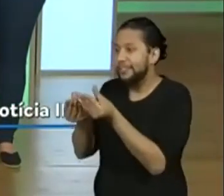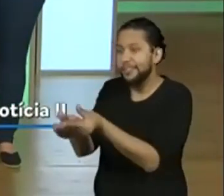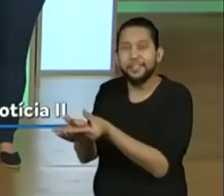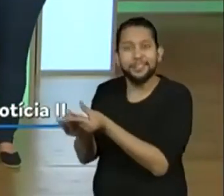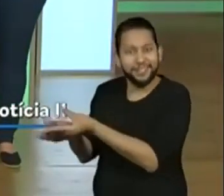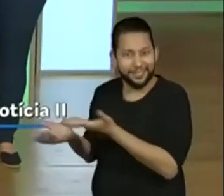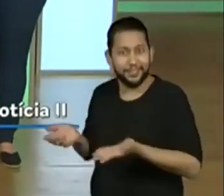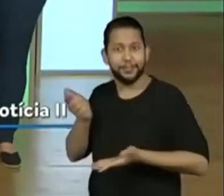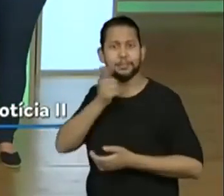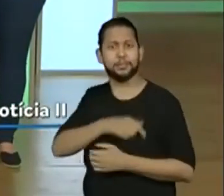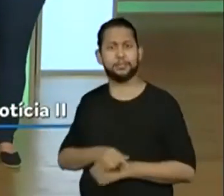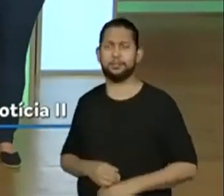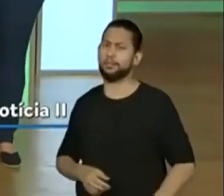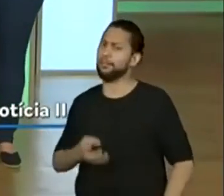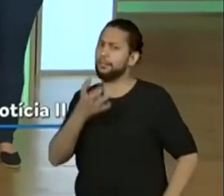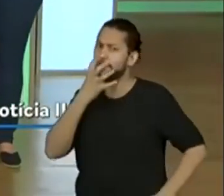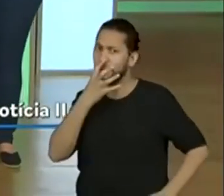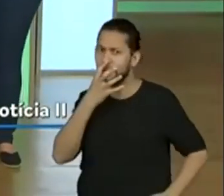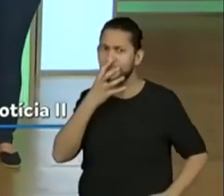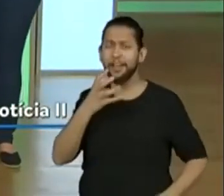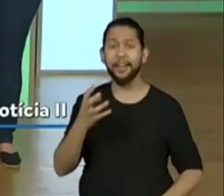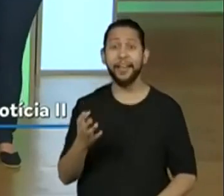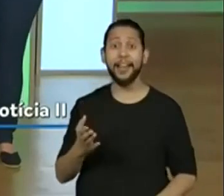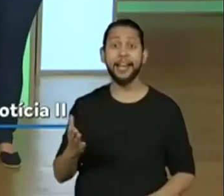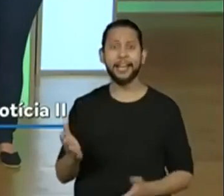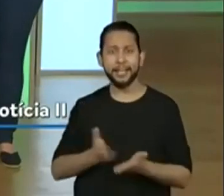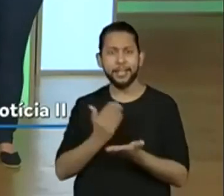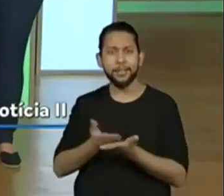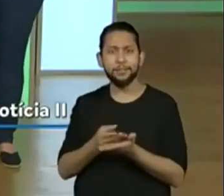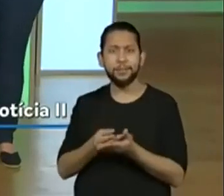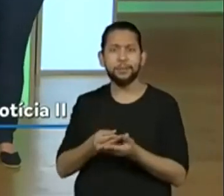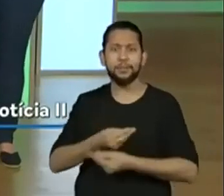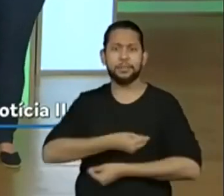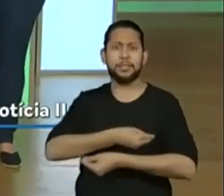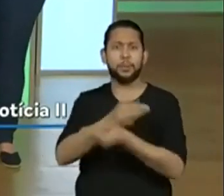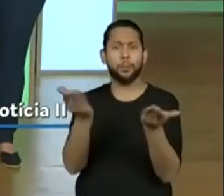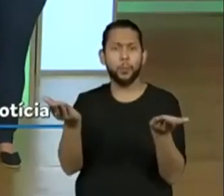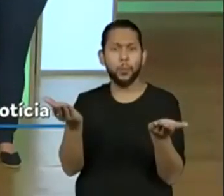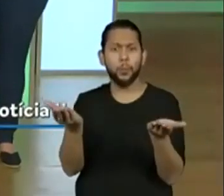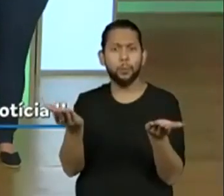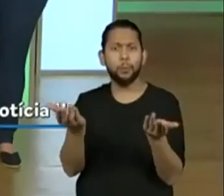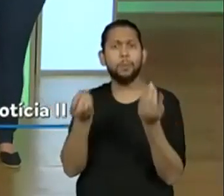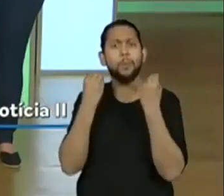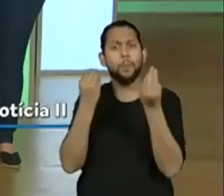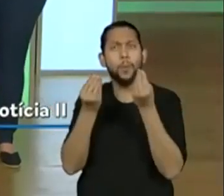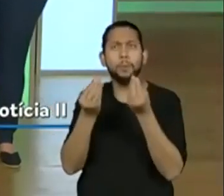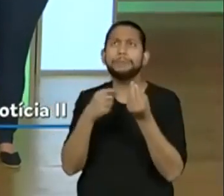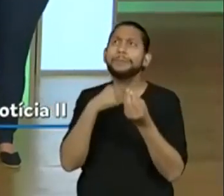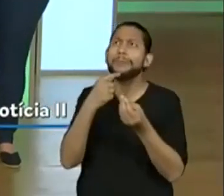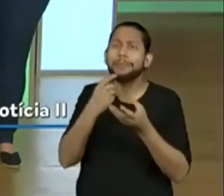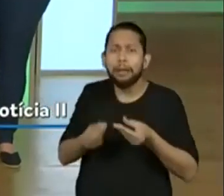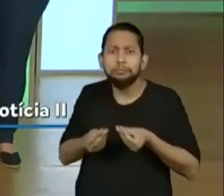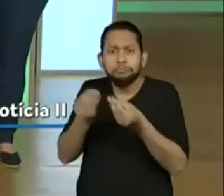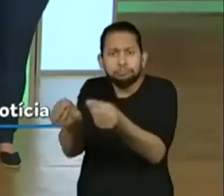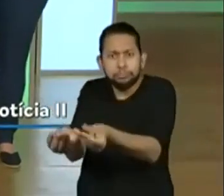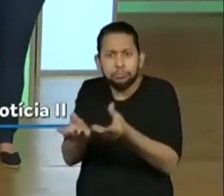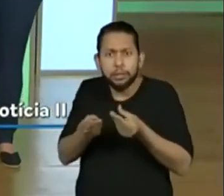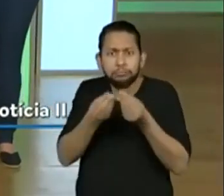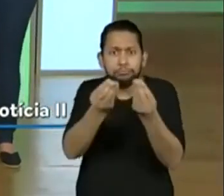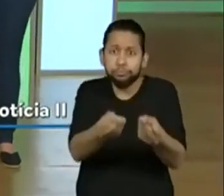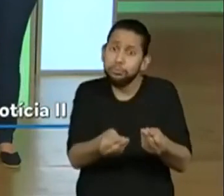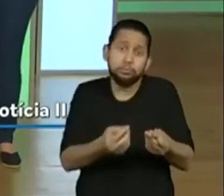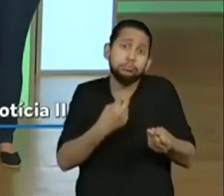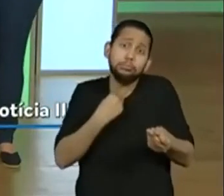pensa assim, nossa, que coisa absurda entregar livros por drones, hein? Isso coisa atual, né? É, mas a gente